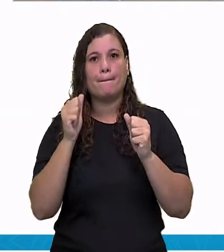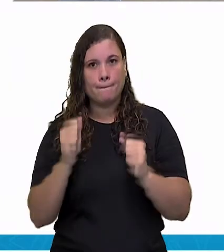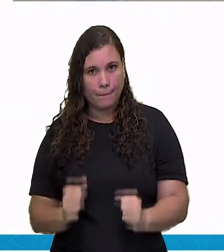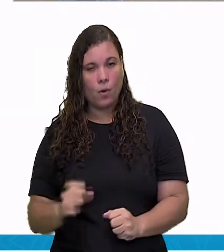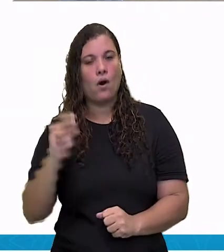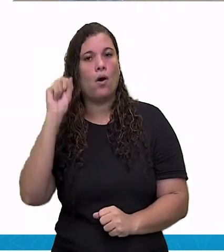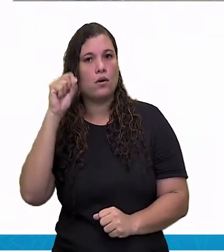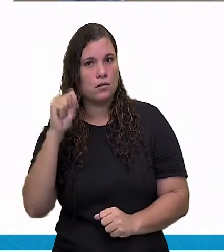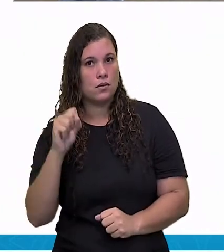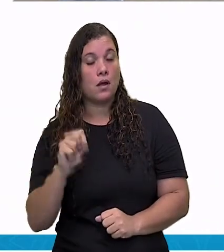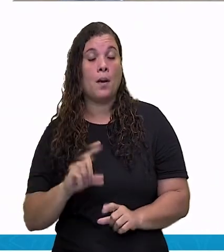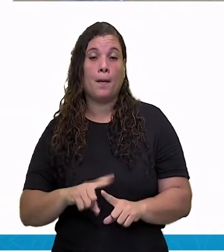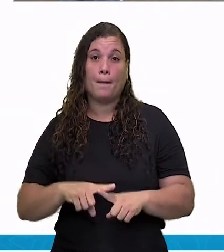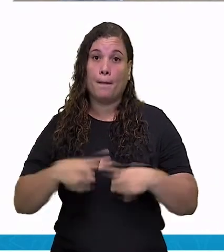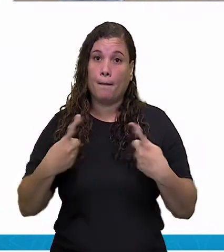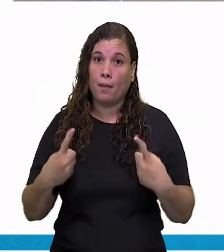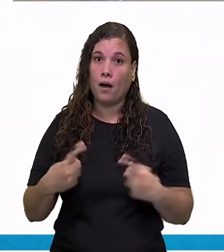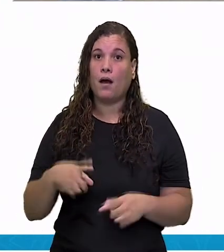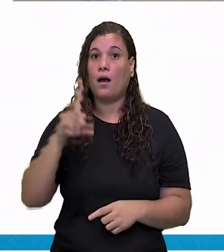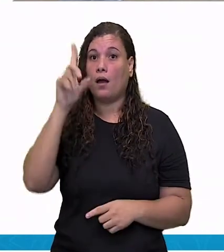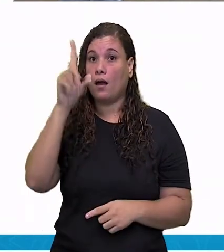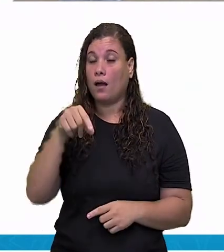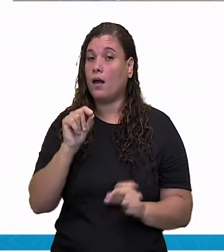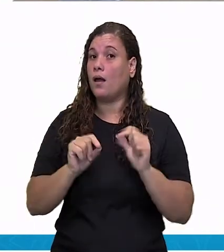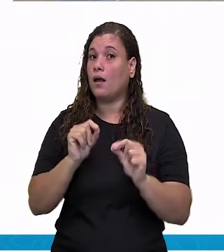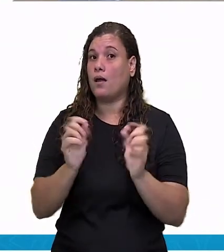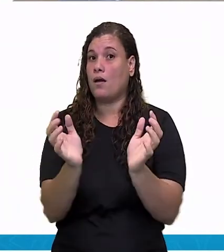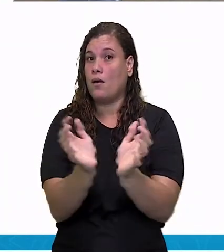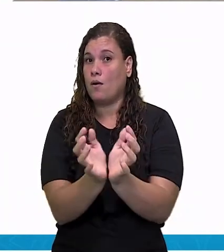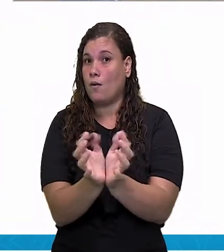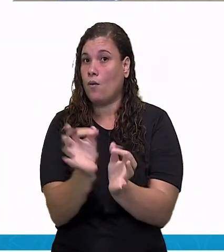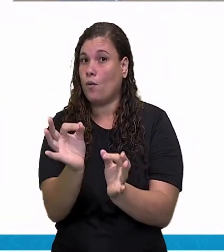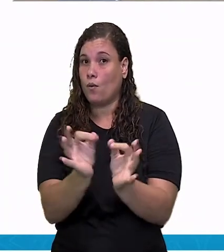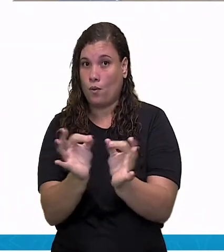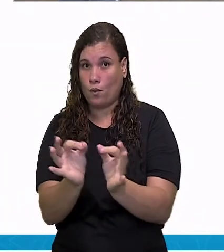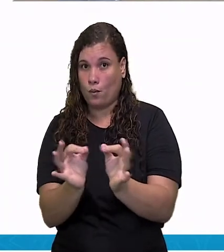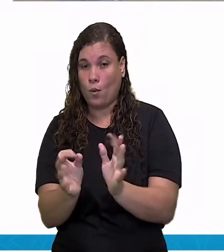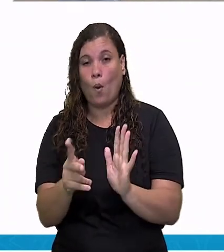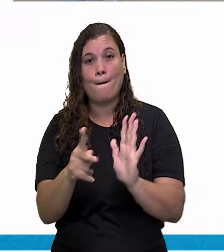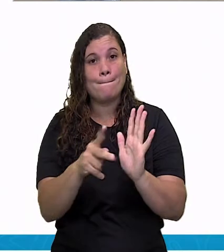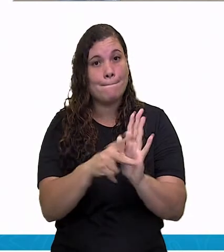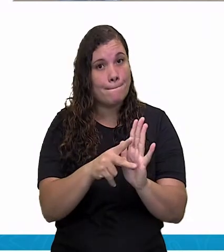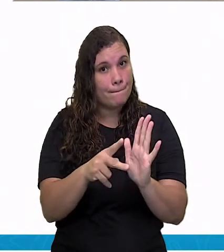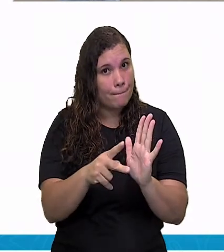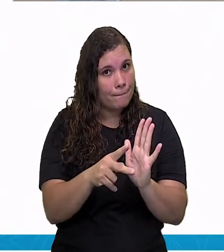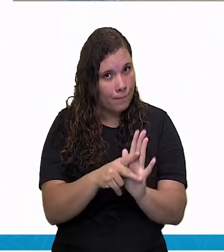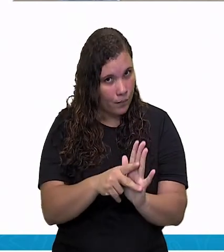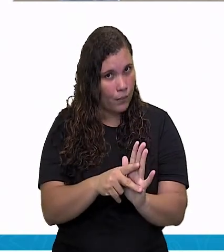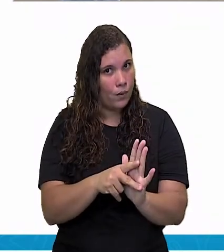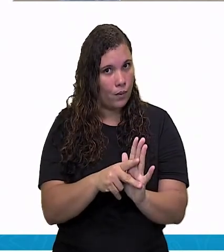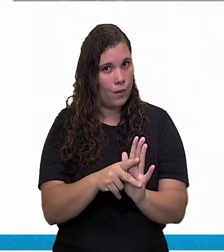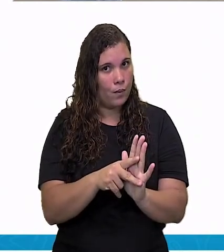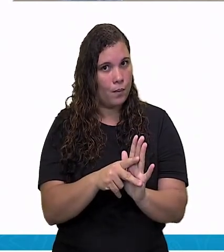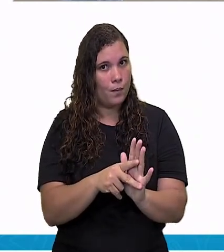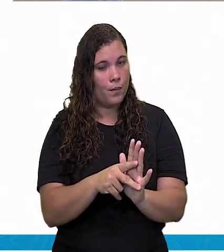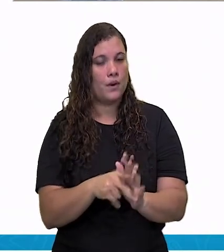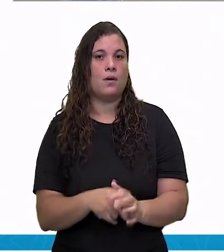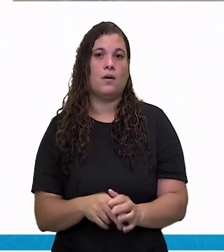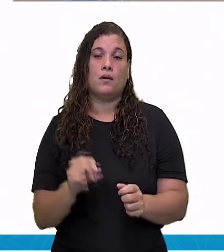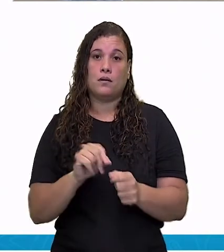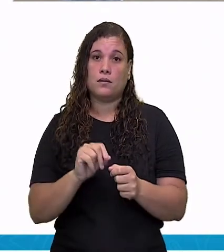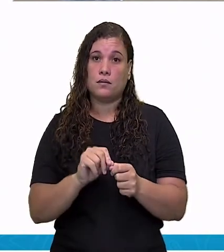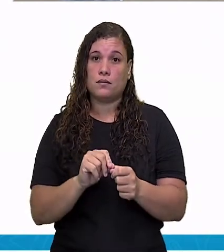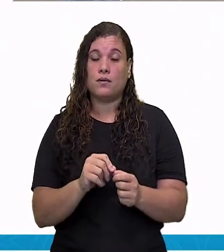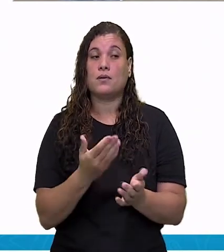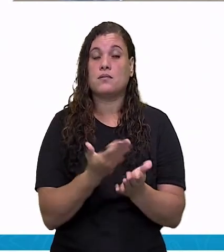é qualquer coisa que é um patrimônio histórico. Várias coisas fazem parte da história da